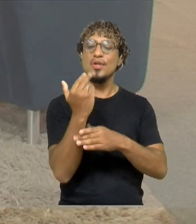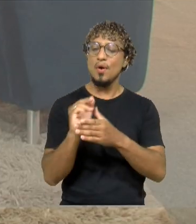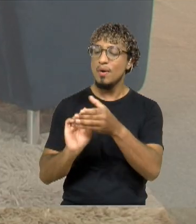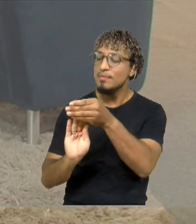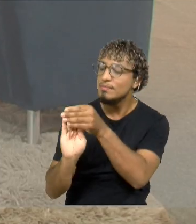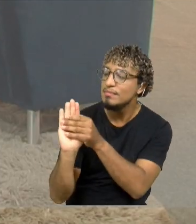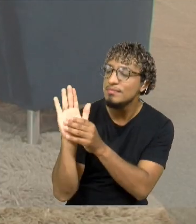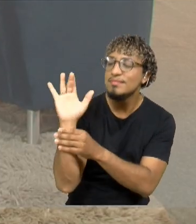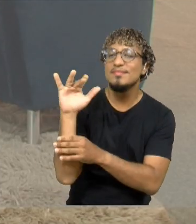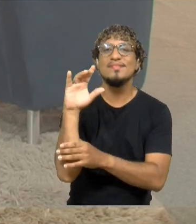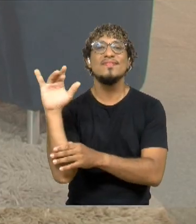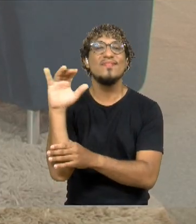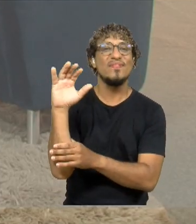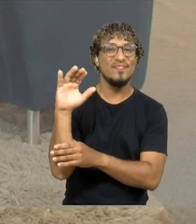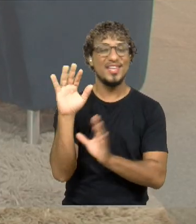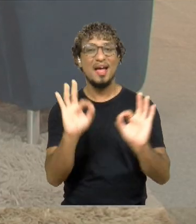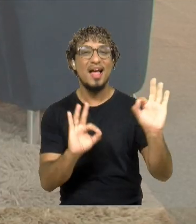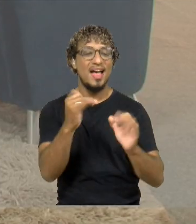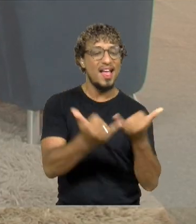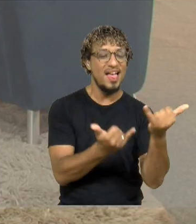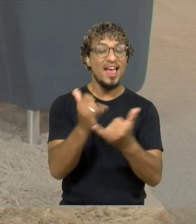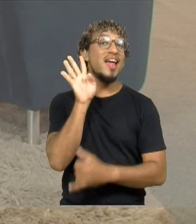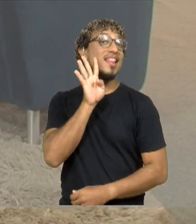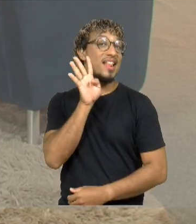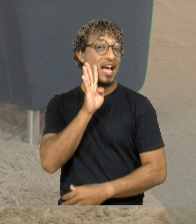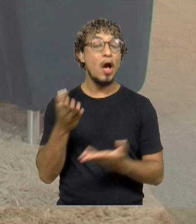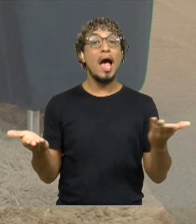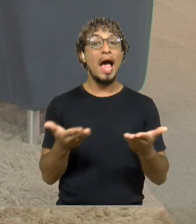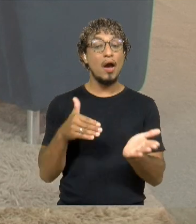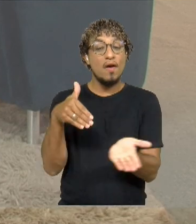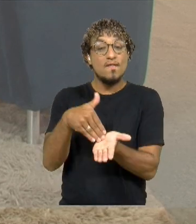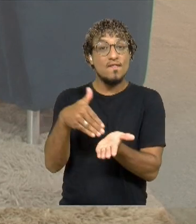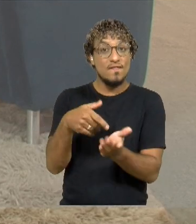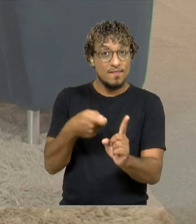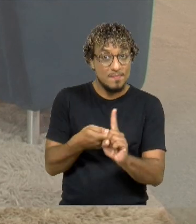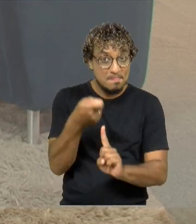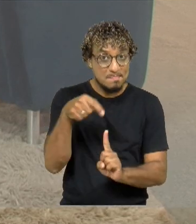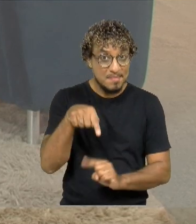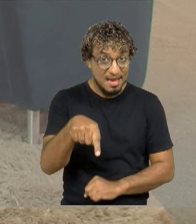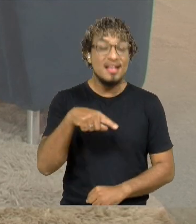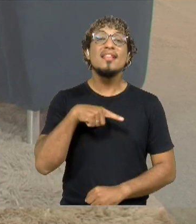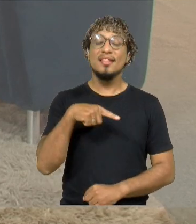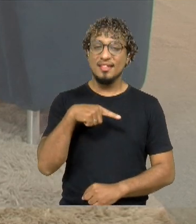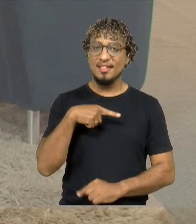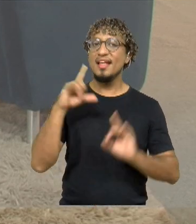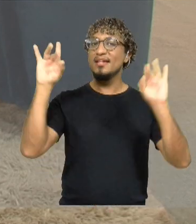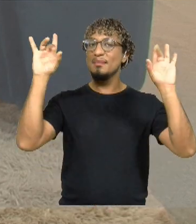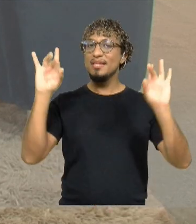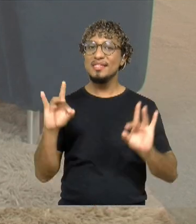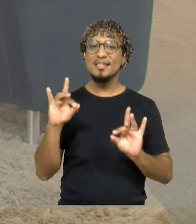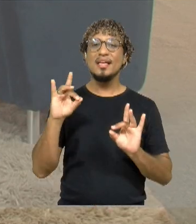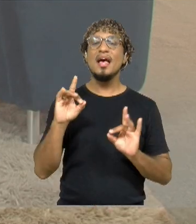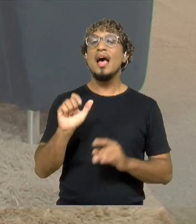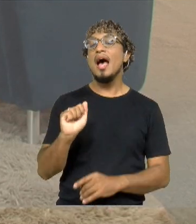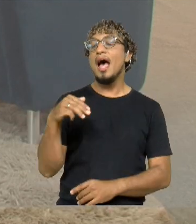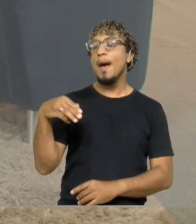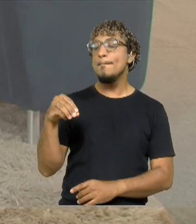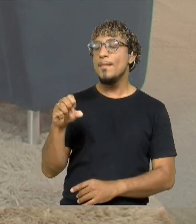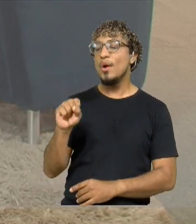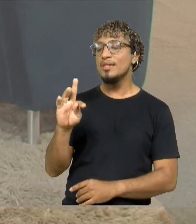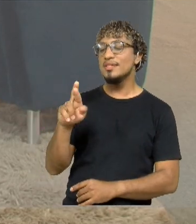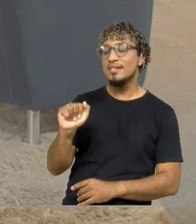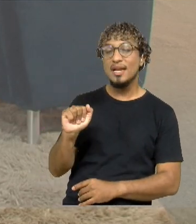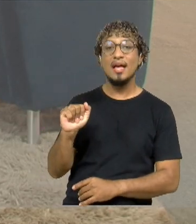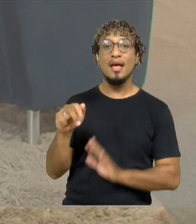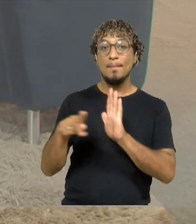E agora já pro finalzinho do mês a gente tem uma mostra específica, né, só de realizadores maranhenses, que é a mostra Maranhão Cinema